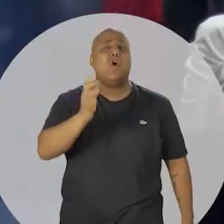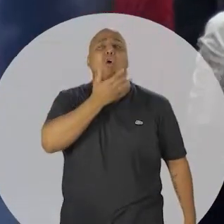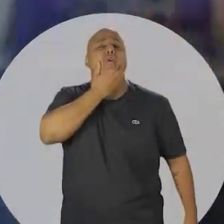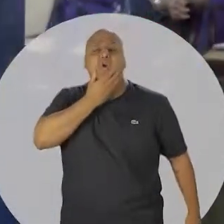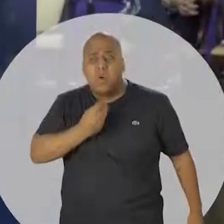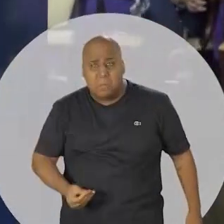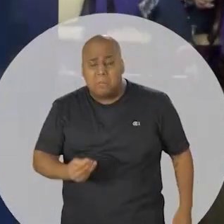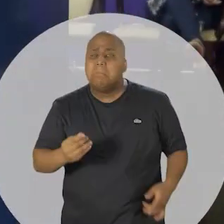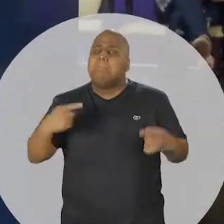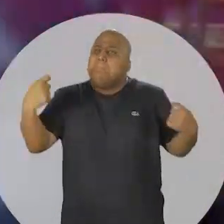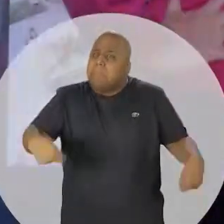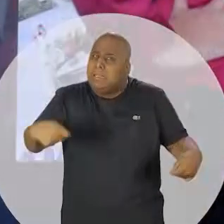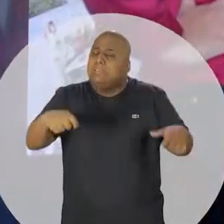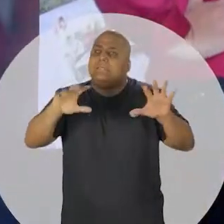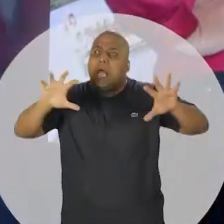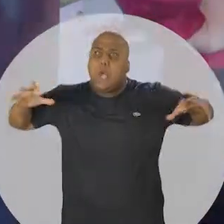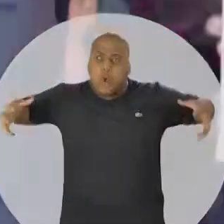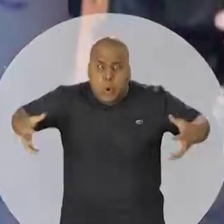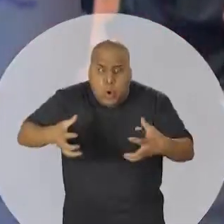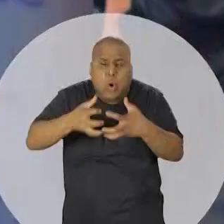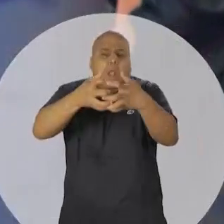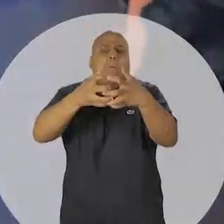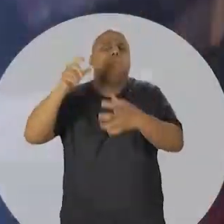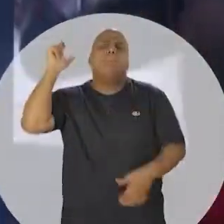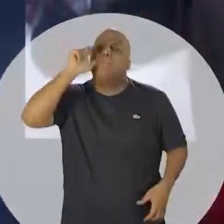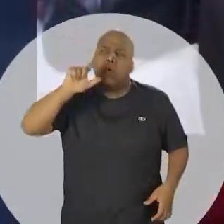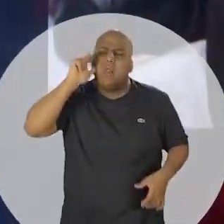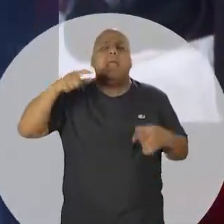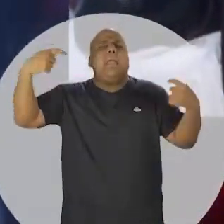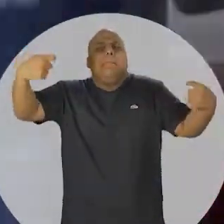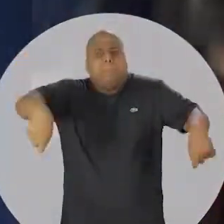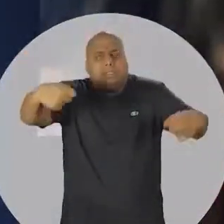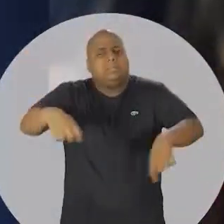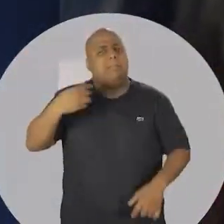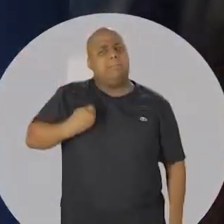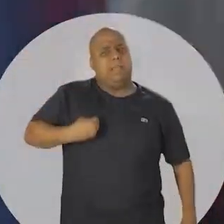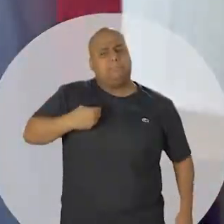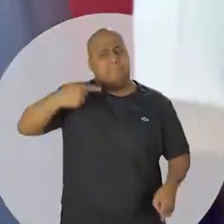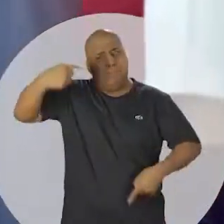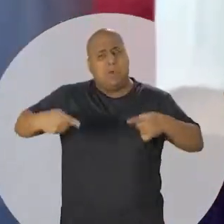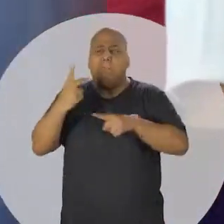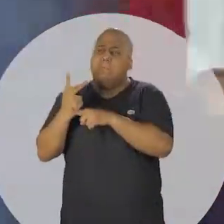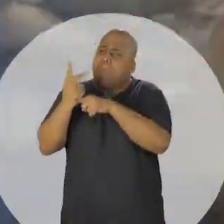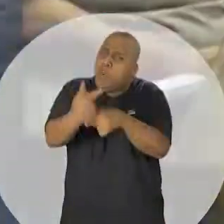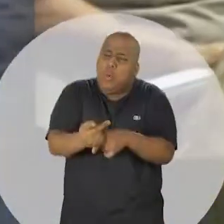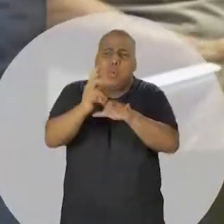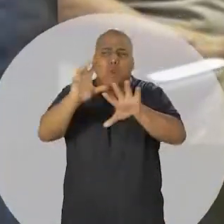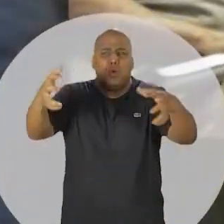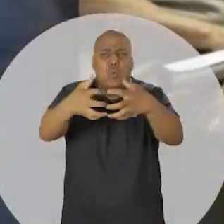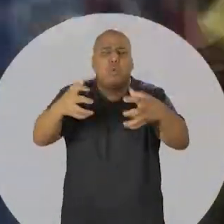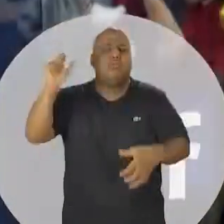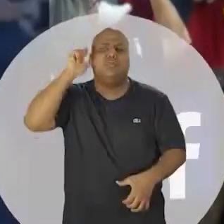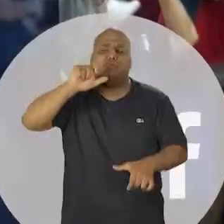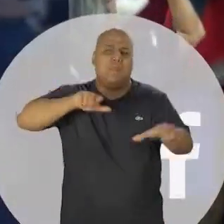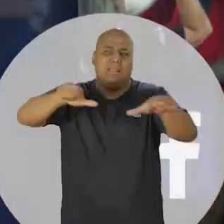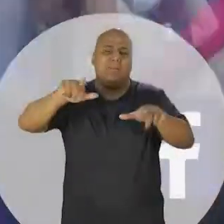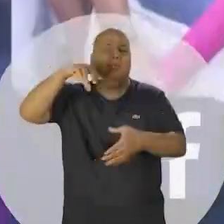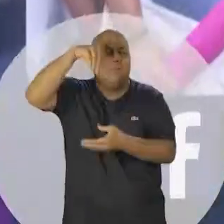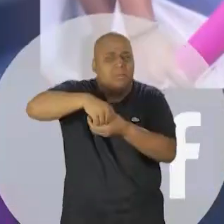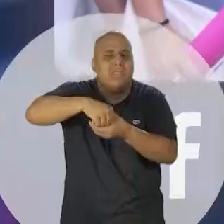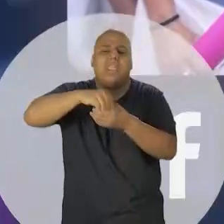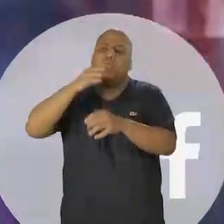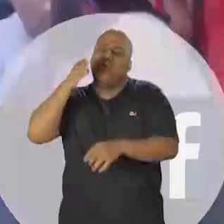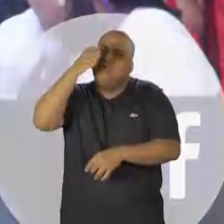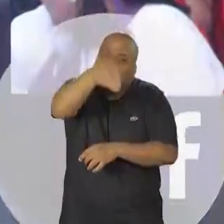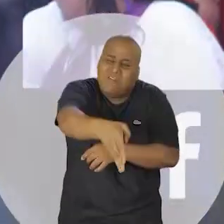O exercício do poder é coletivo e as mulheres devem ocupar seu espaço. Procure a ação da mulher trabalhista pelas redes